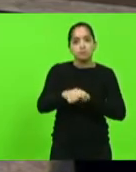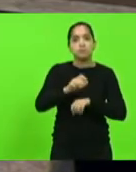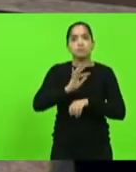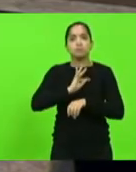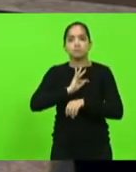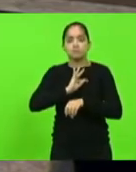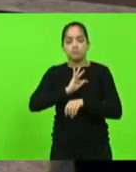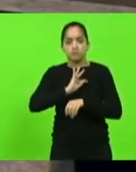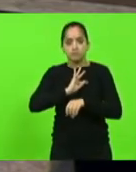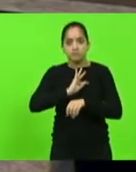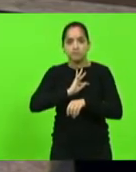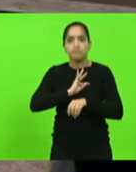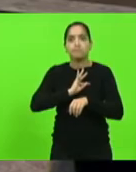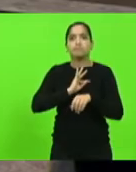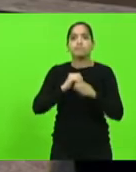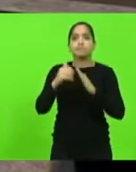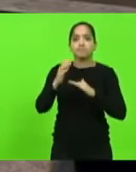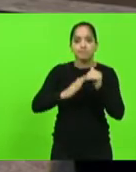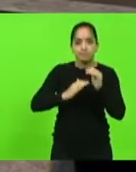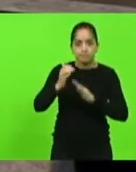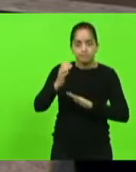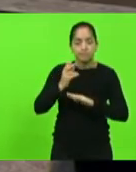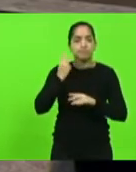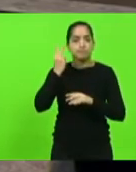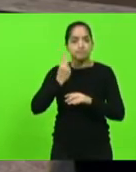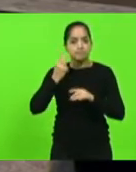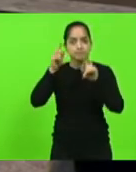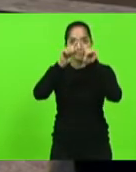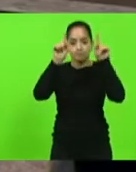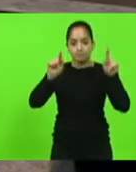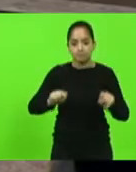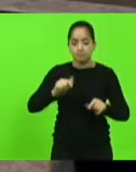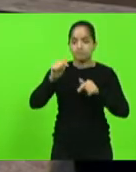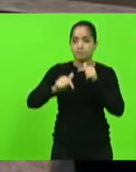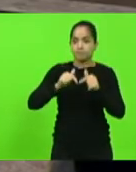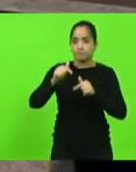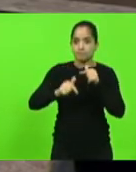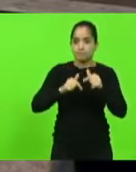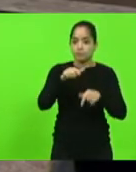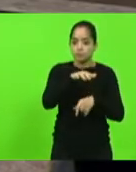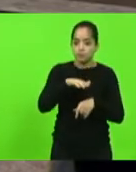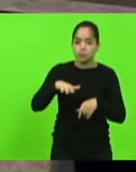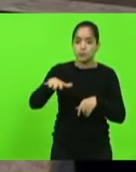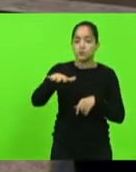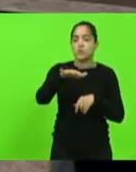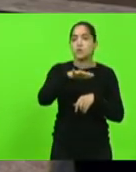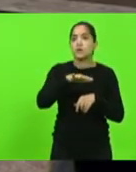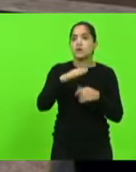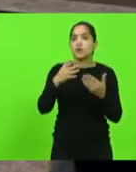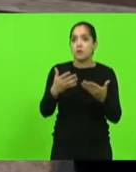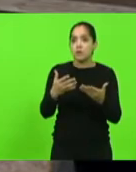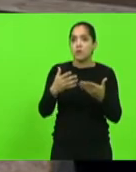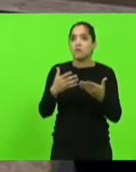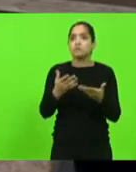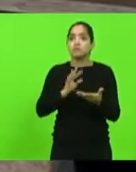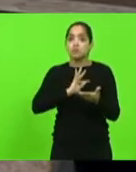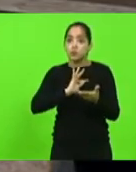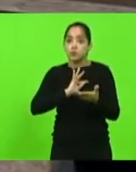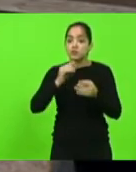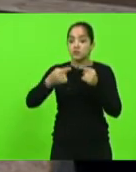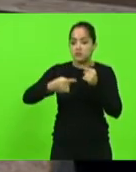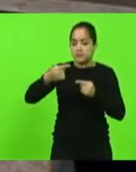técnica, tanto dos vereadores, quanto dos servidores, quanto da sociedade de modo geral, formação técnica, política,